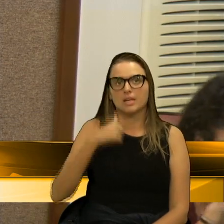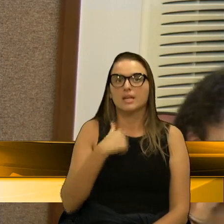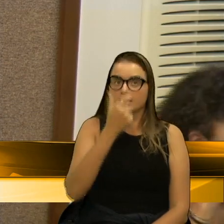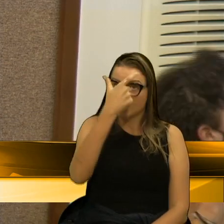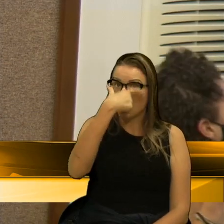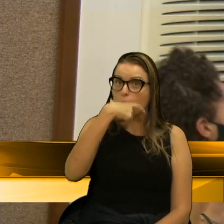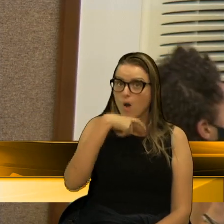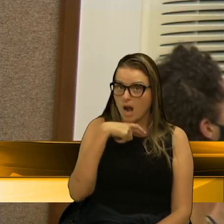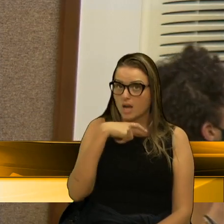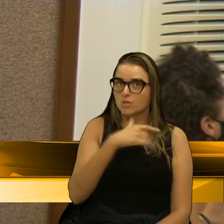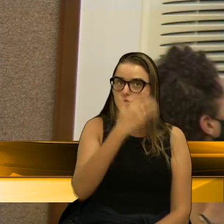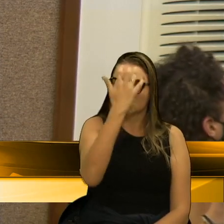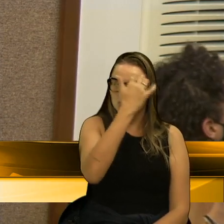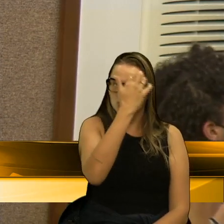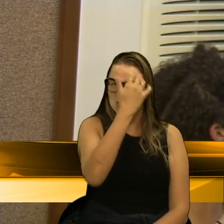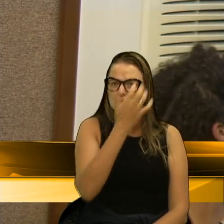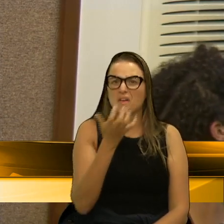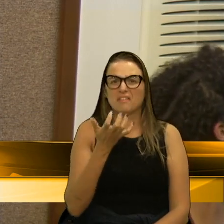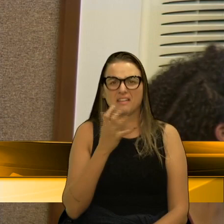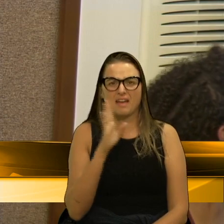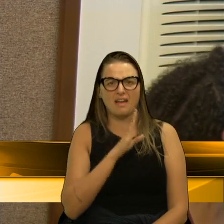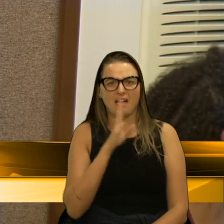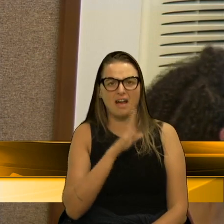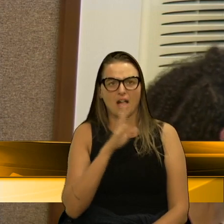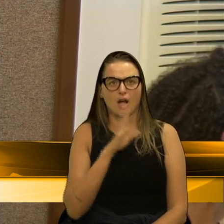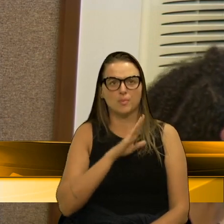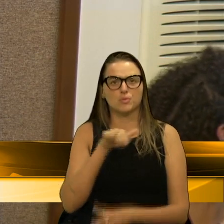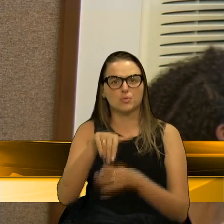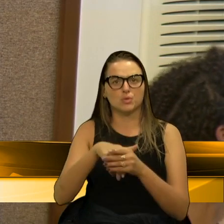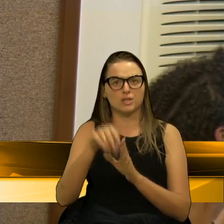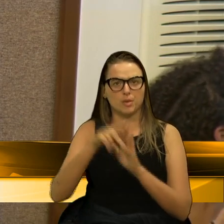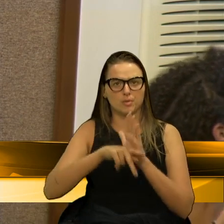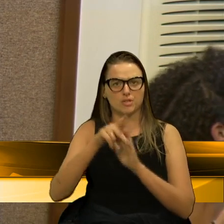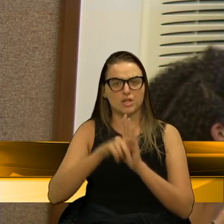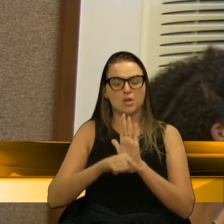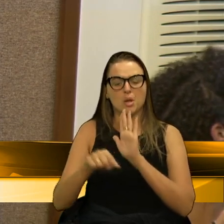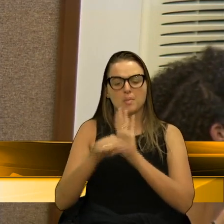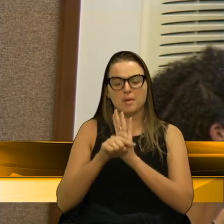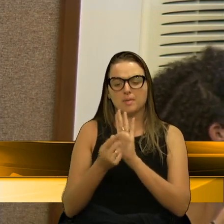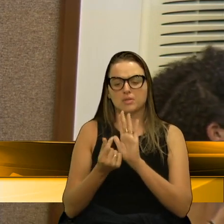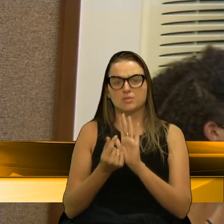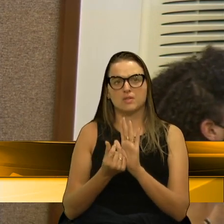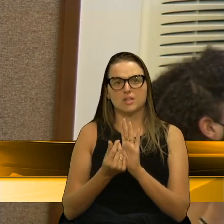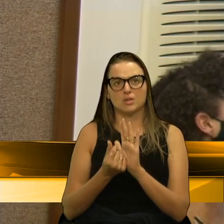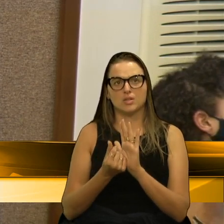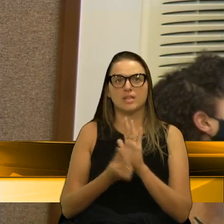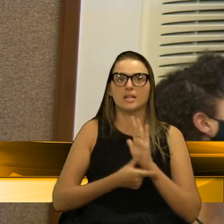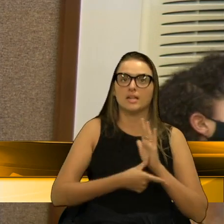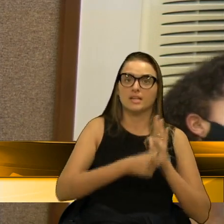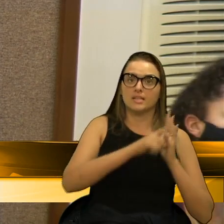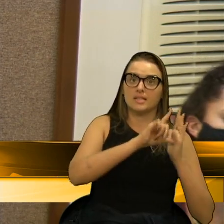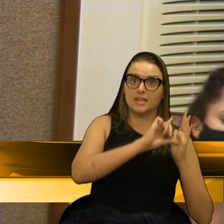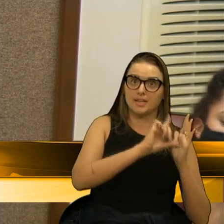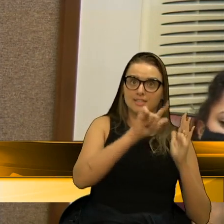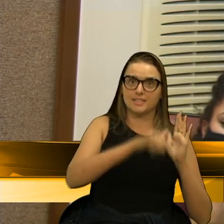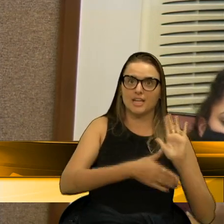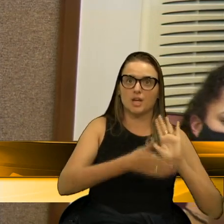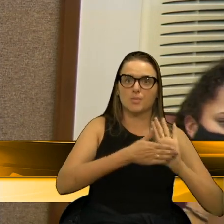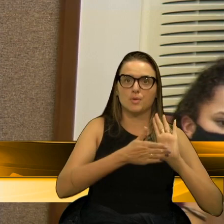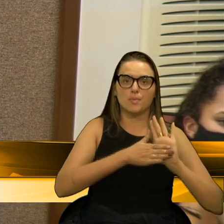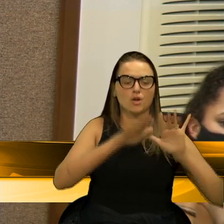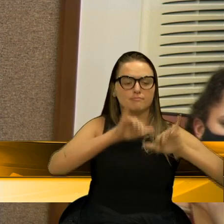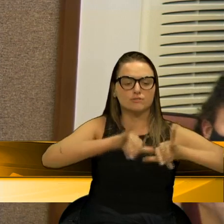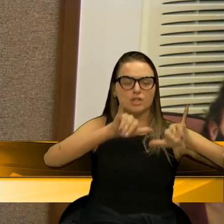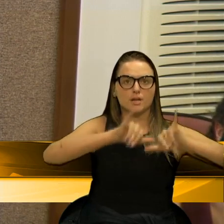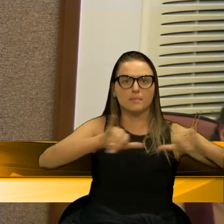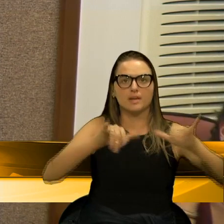o prefeito está apressado para votar esses projetos, para diminuir a passagem, que era uma proposta de campanha,